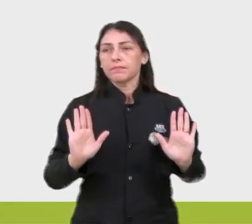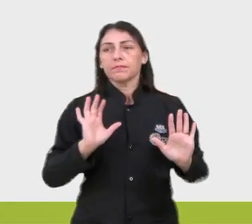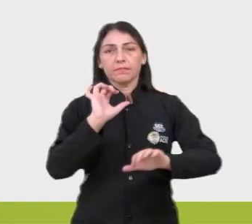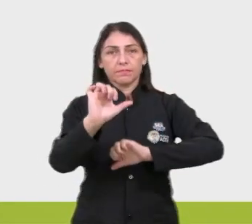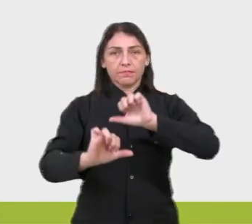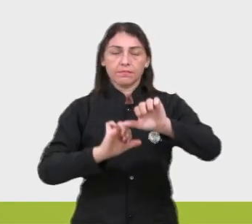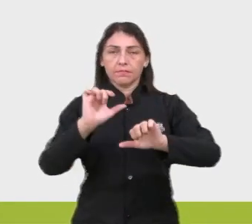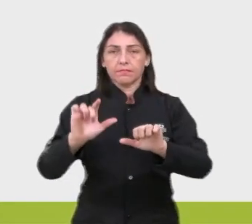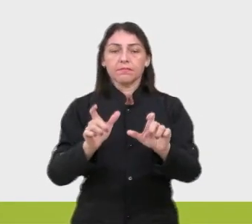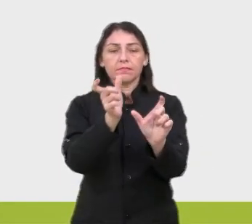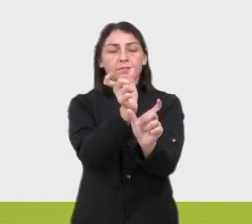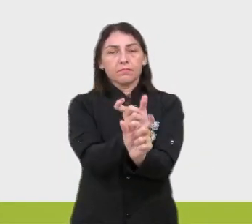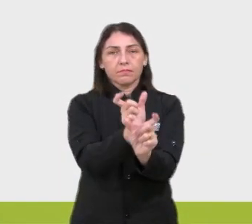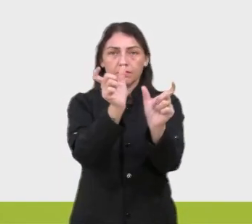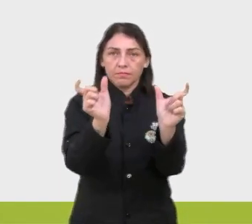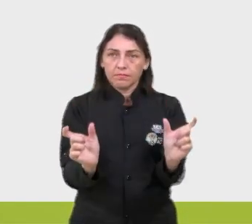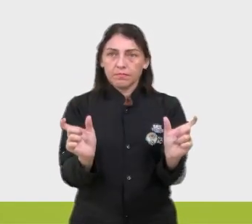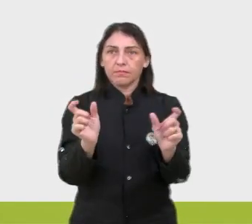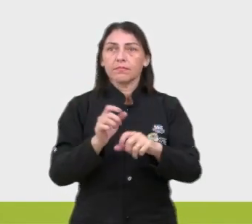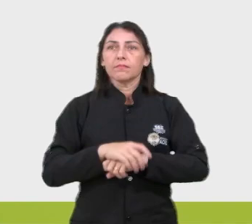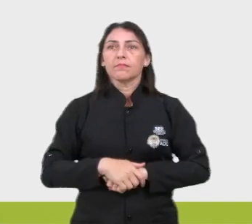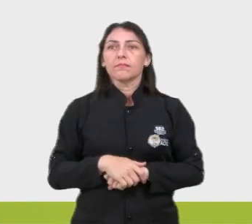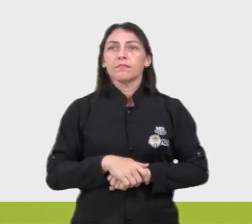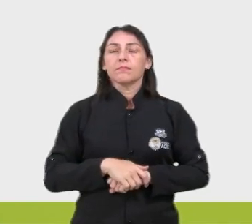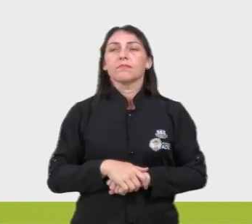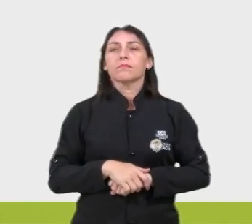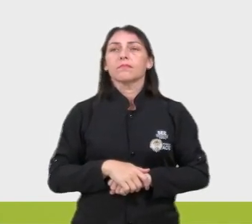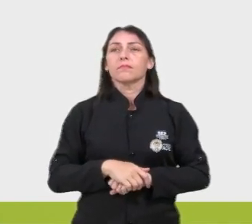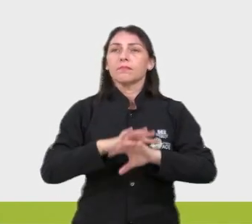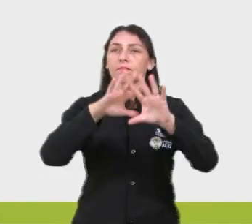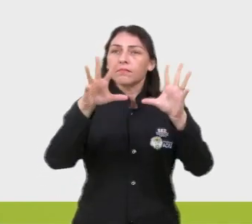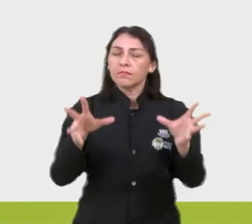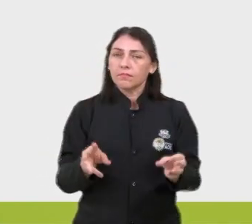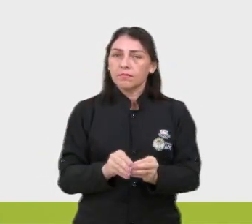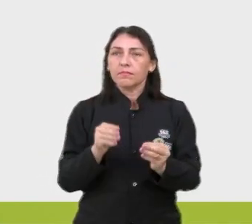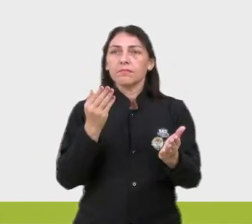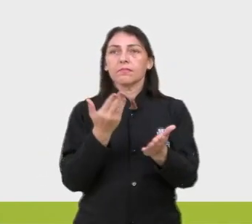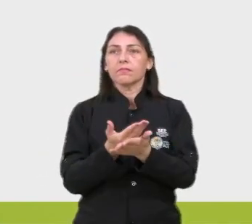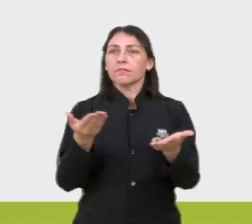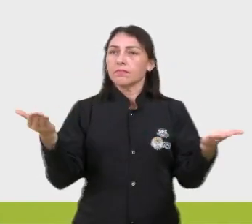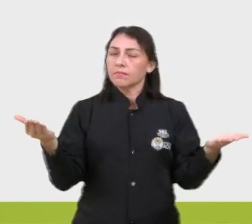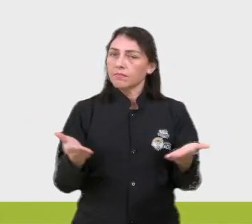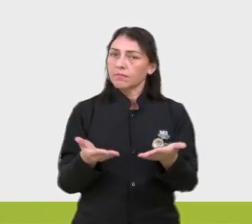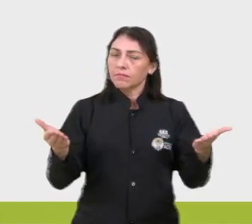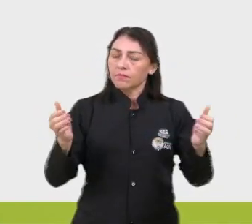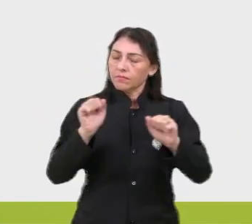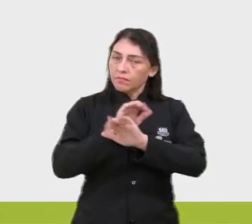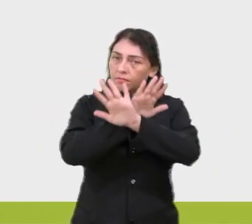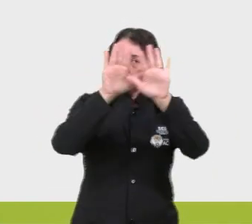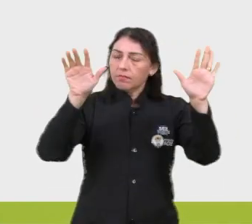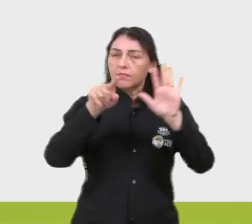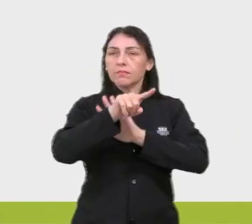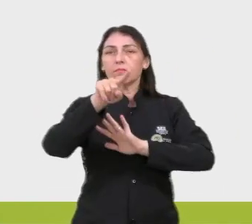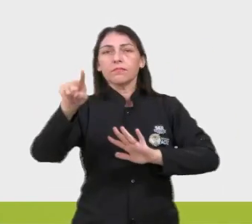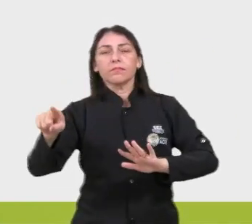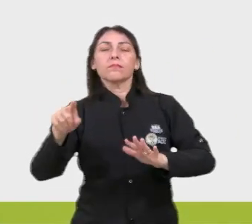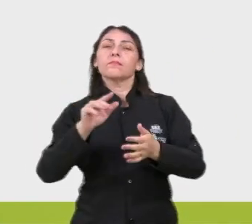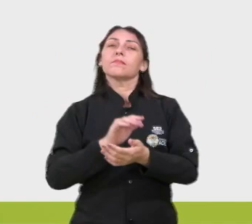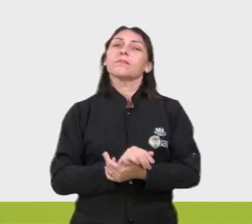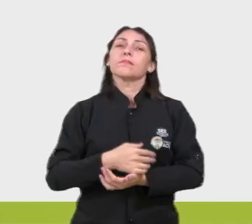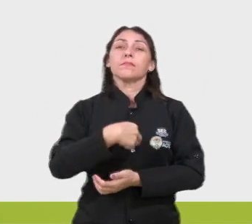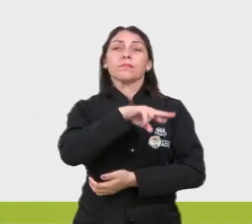Troque por um sinônimo. E pra resumir nossa aula de hoje, pra deixar mais claro pra vocês nessa